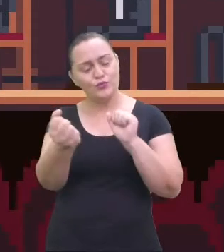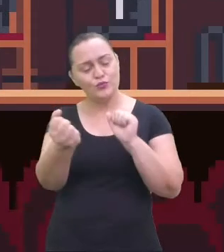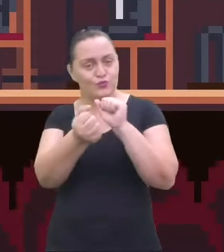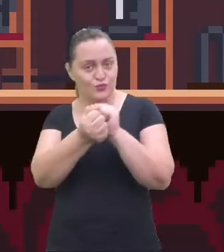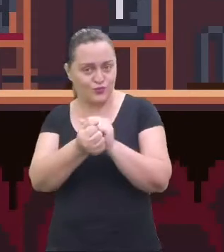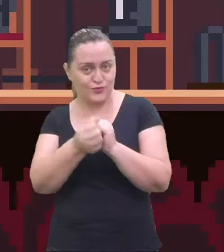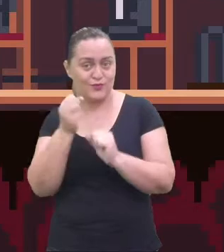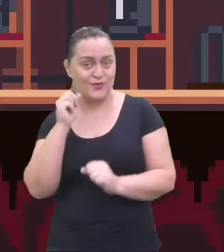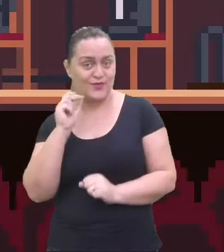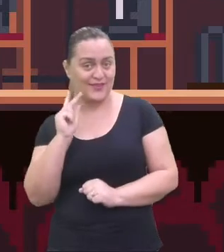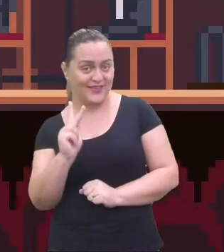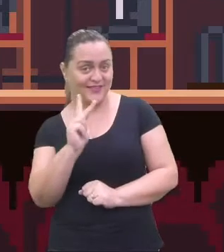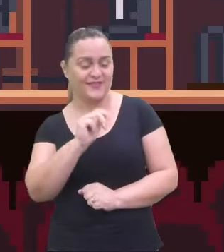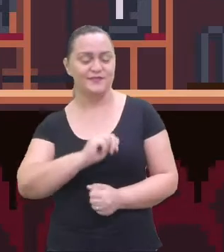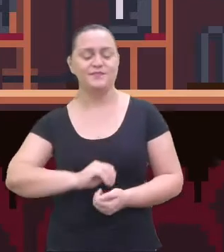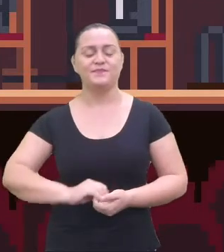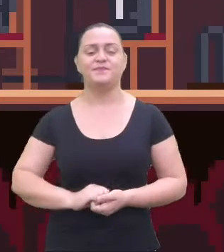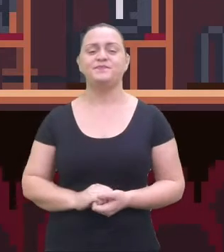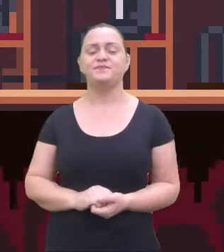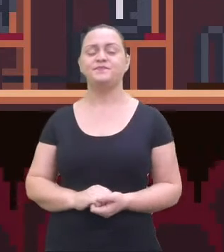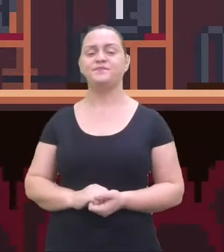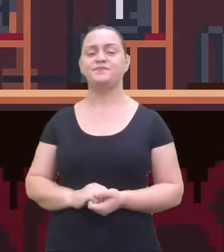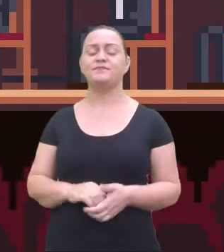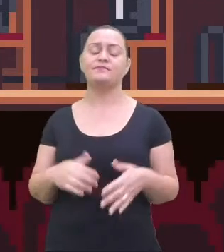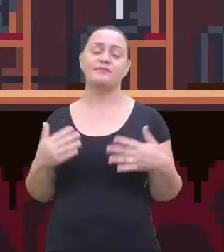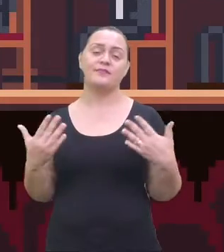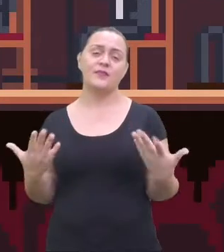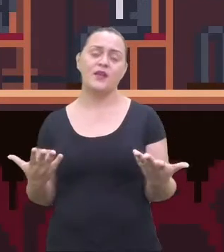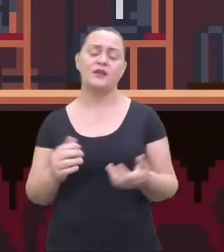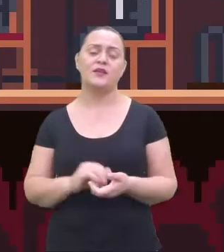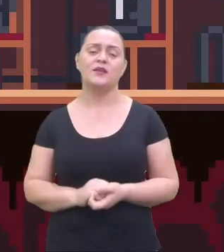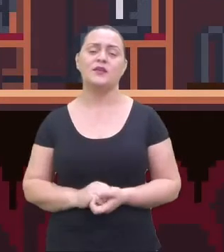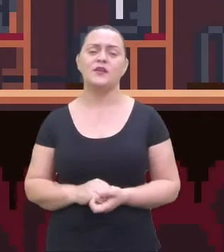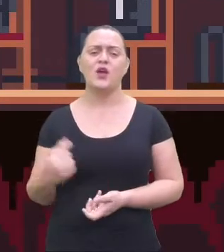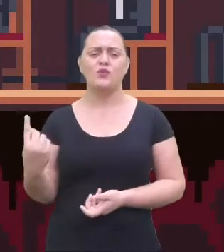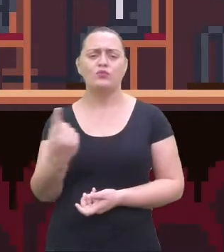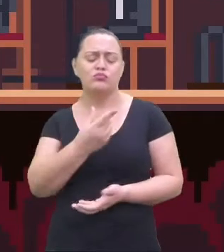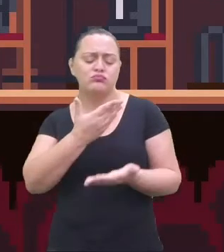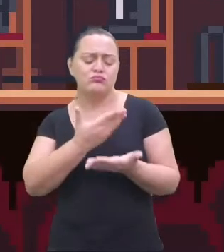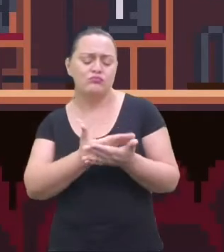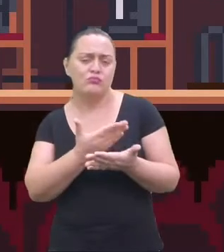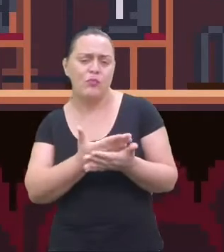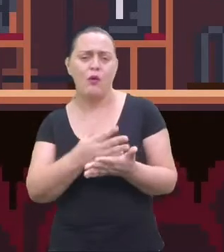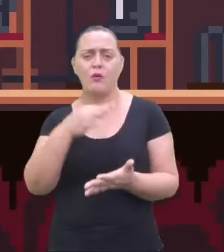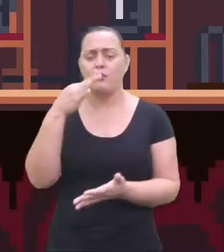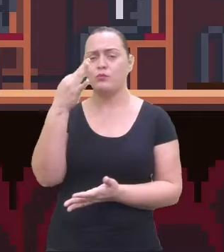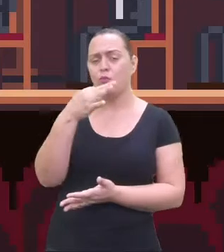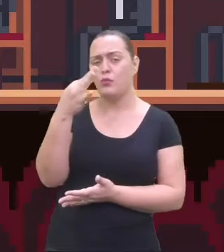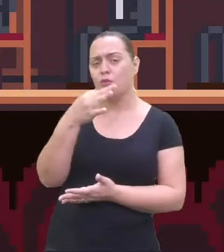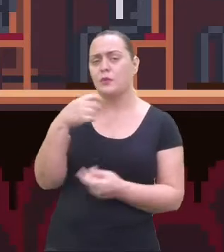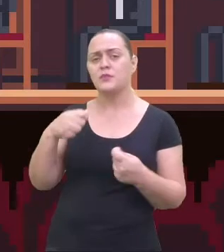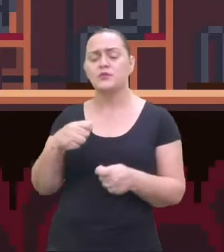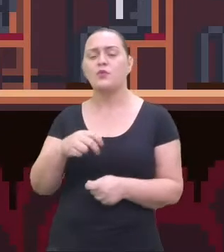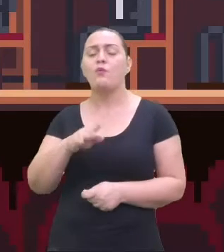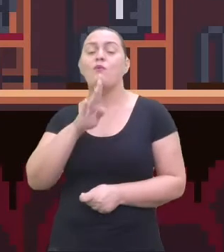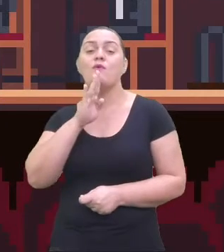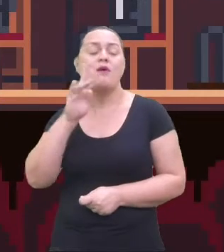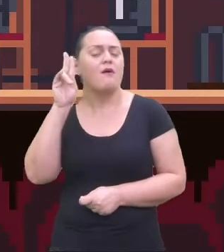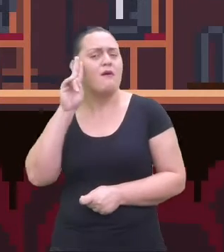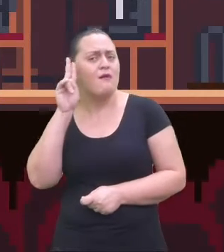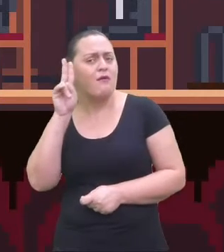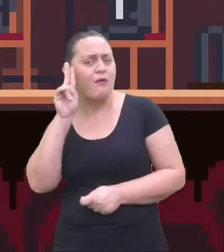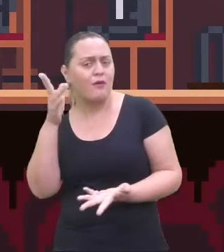sobre música. Para falar de música, vamos conhecer um pouco da história da música. A palavra música